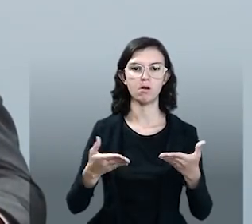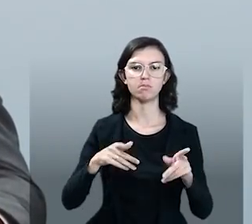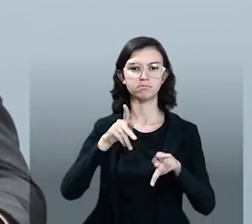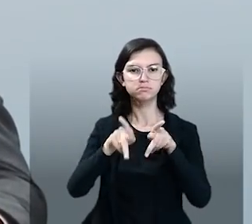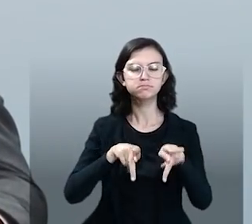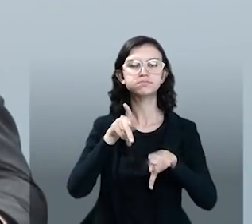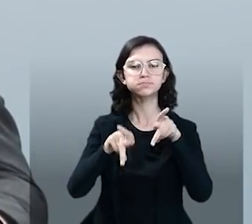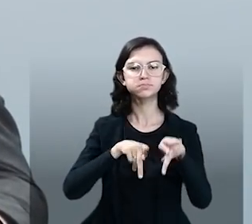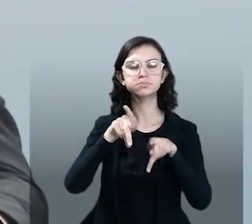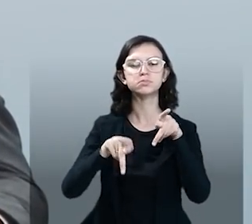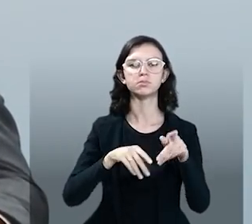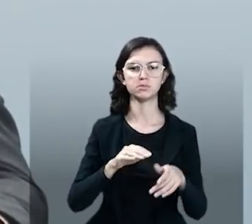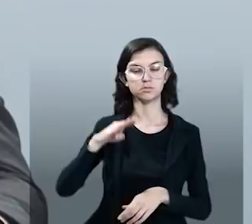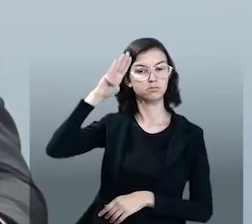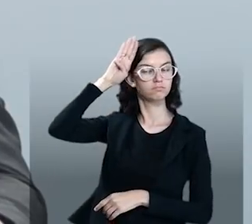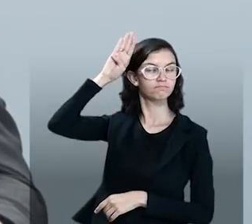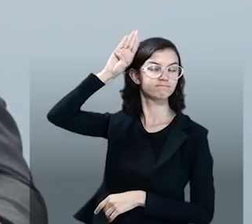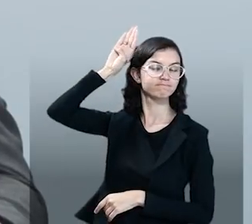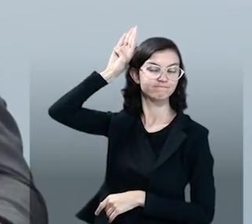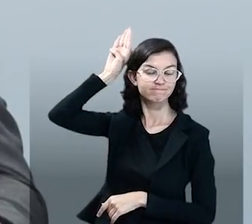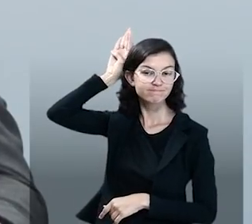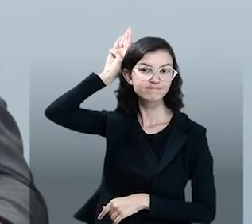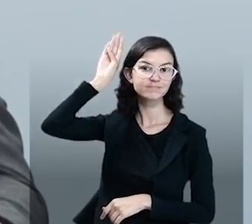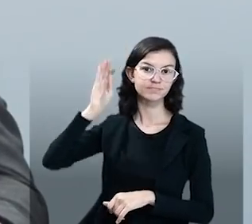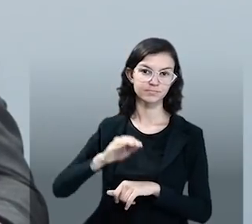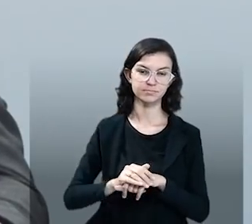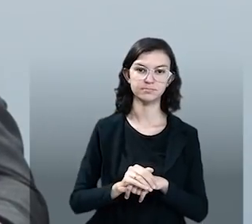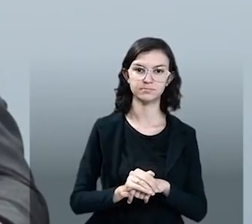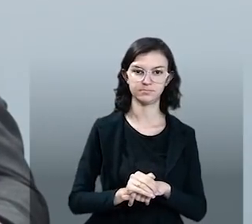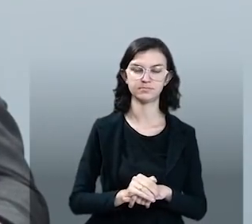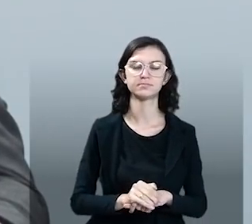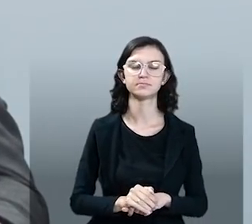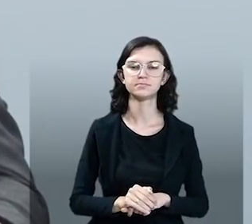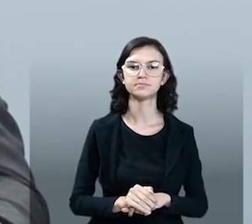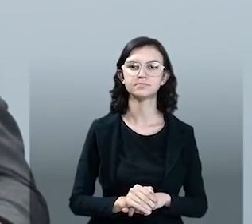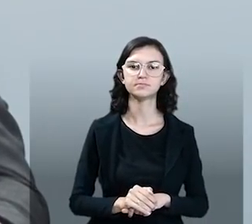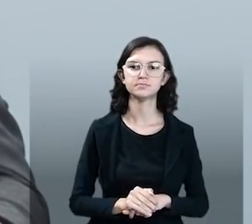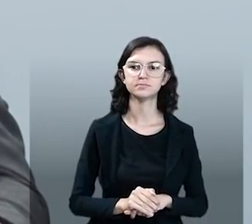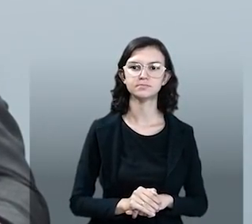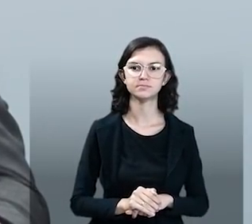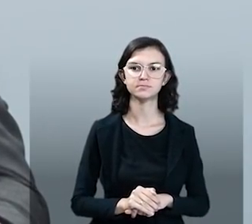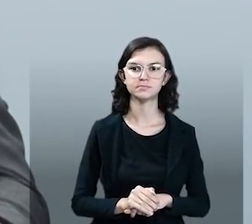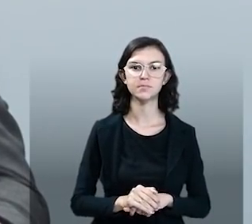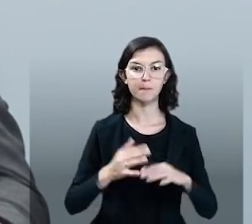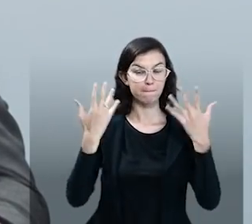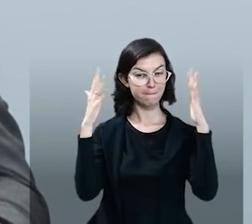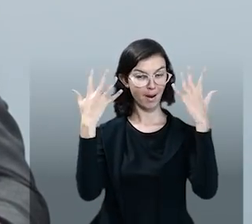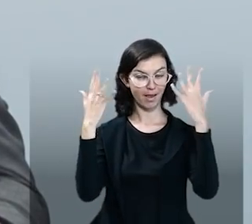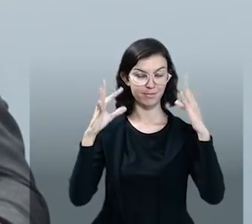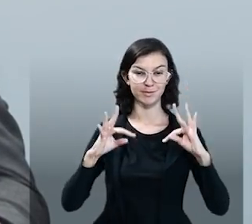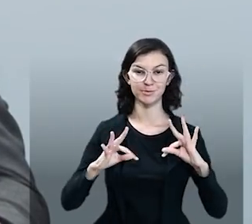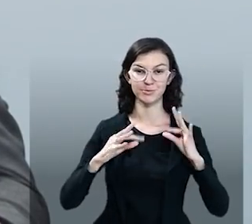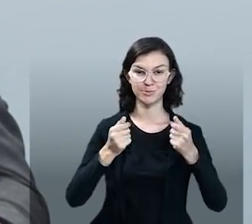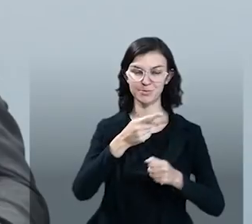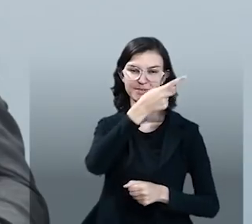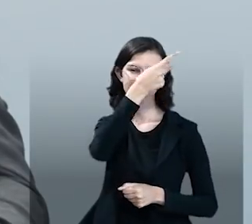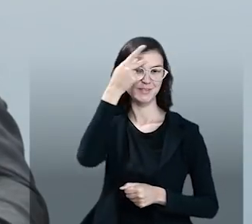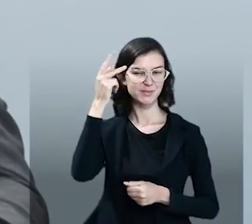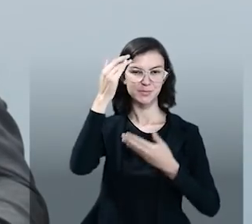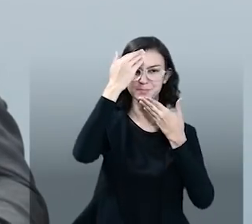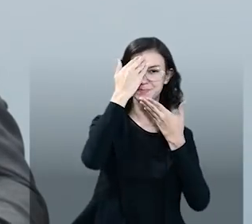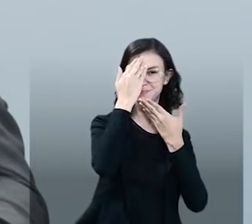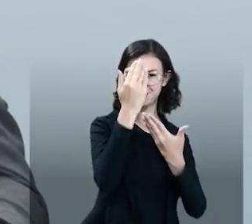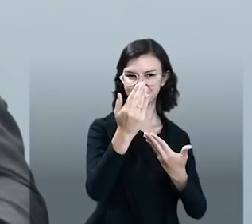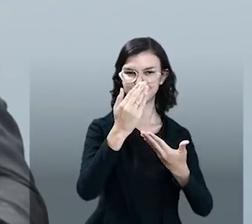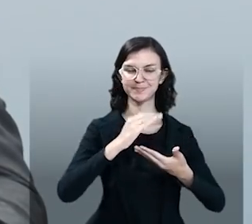maiormente para a população universitária e acadêmica do Brasil. Parabéns a todos.